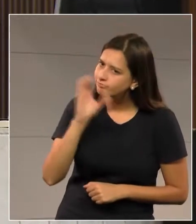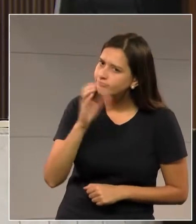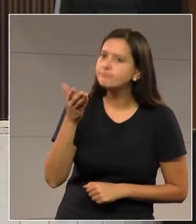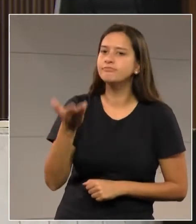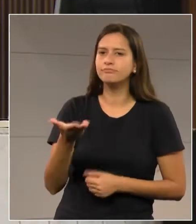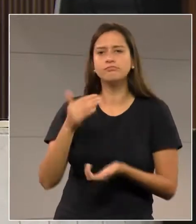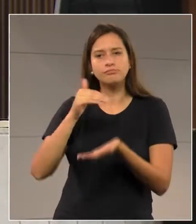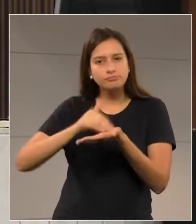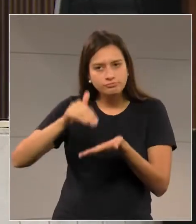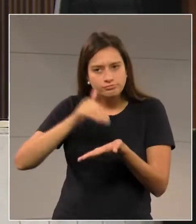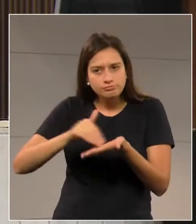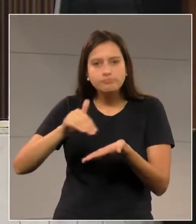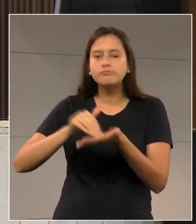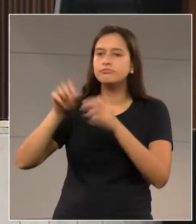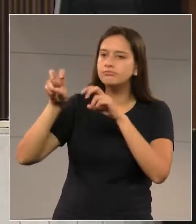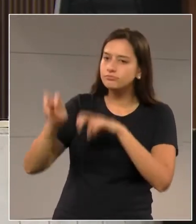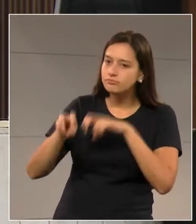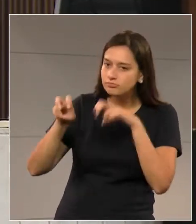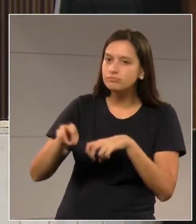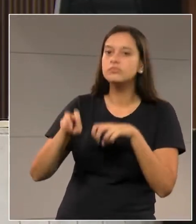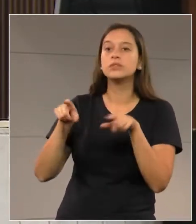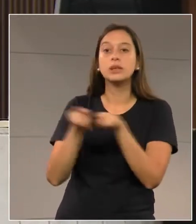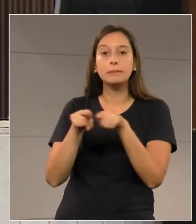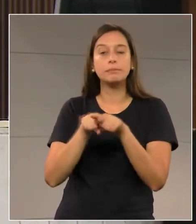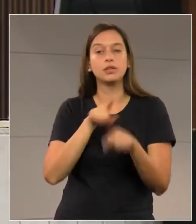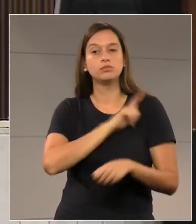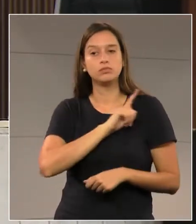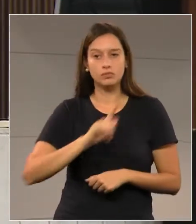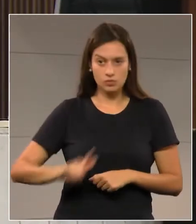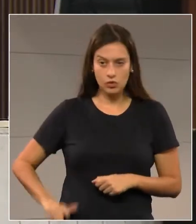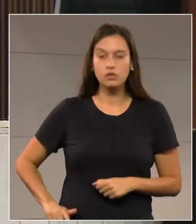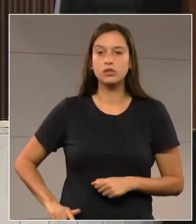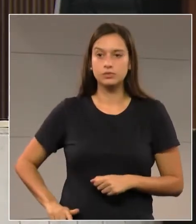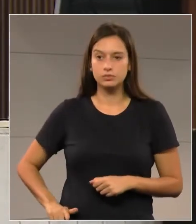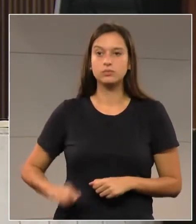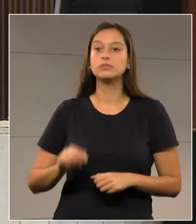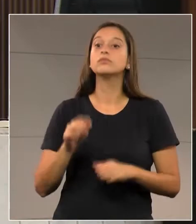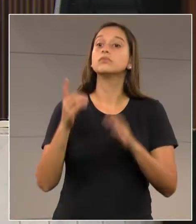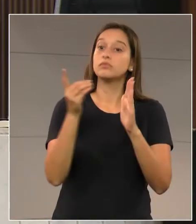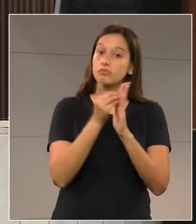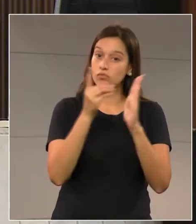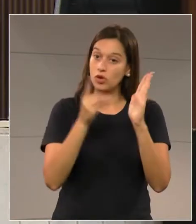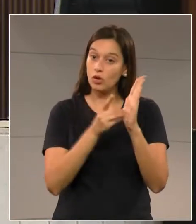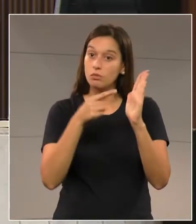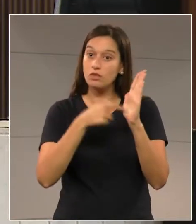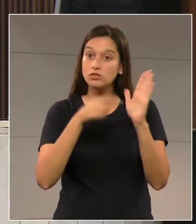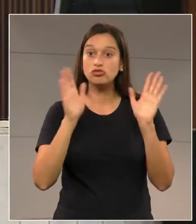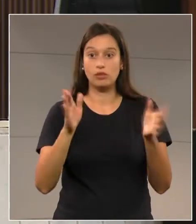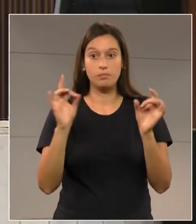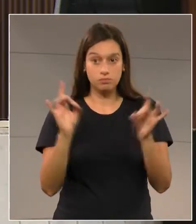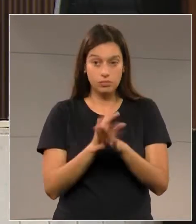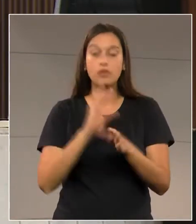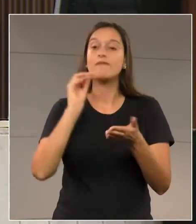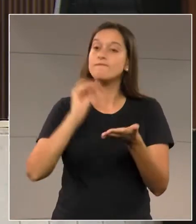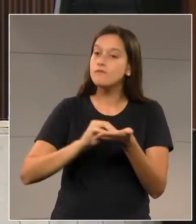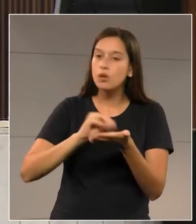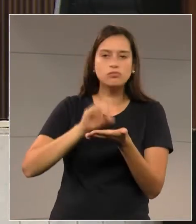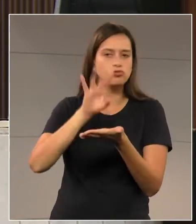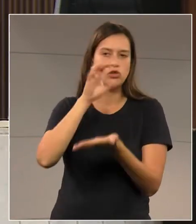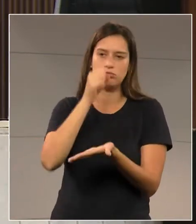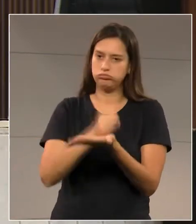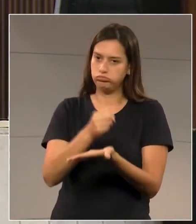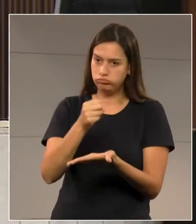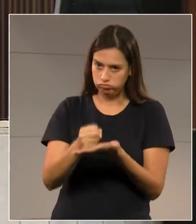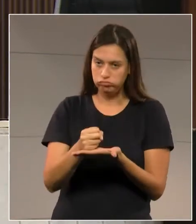da Agricultura e por parte do governo também que esse decreto seja publicado. Nós estamos deixando de levar às